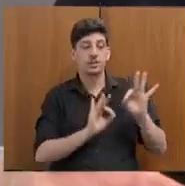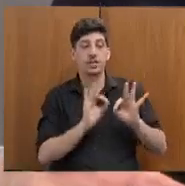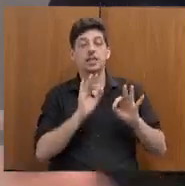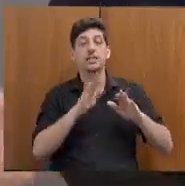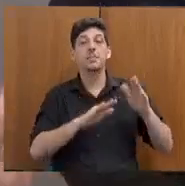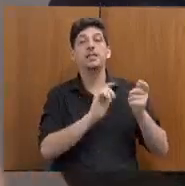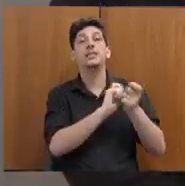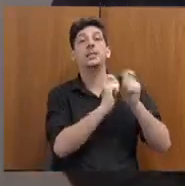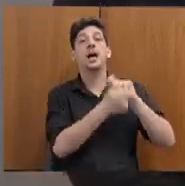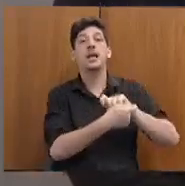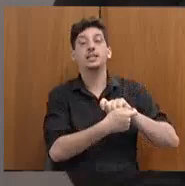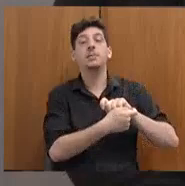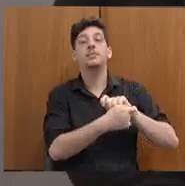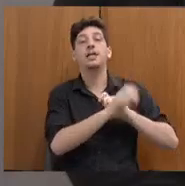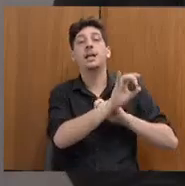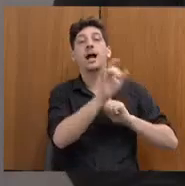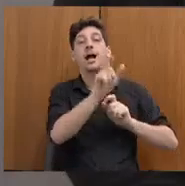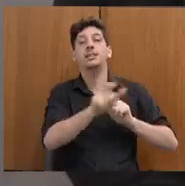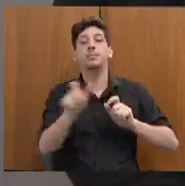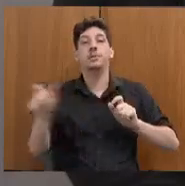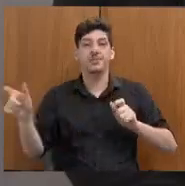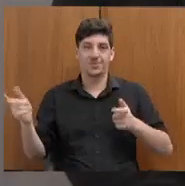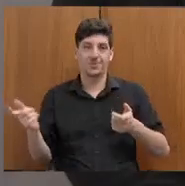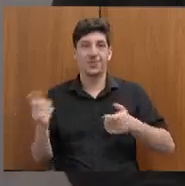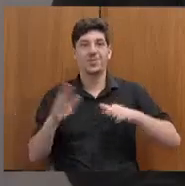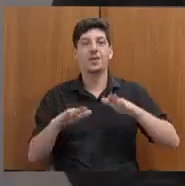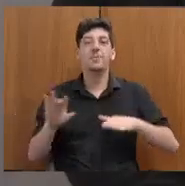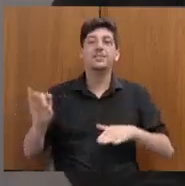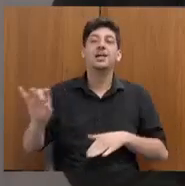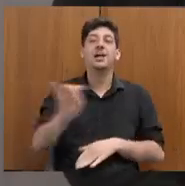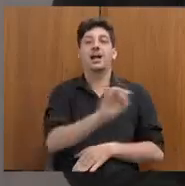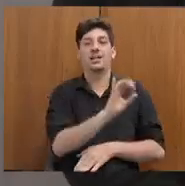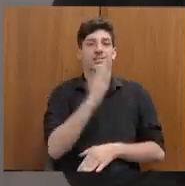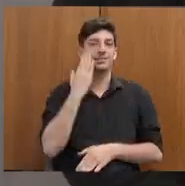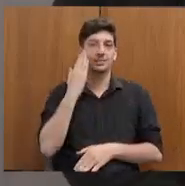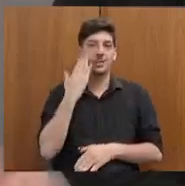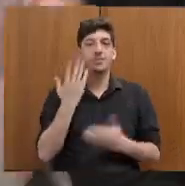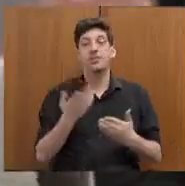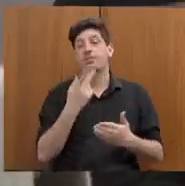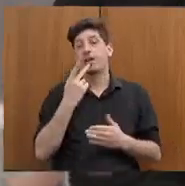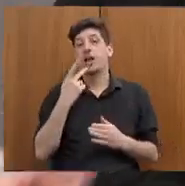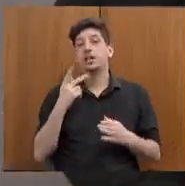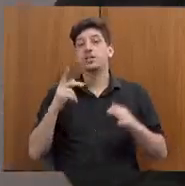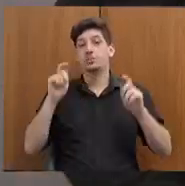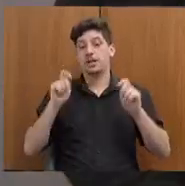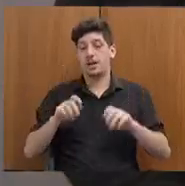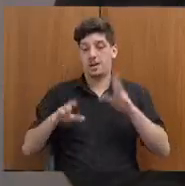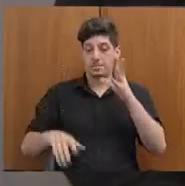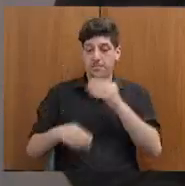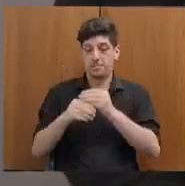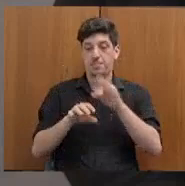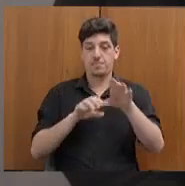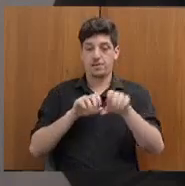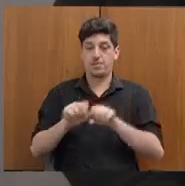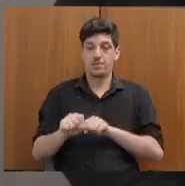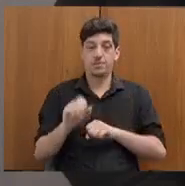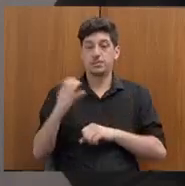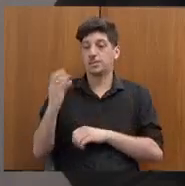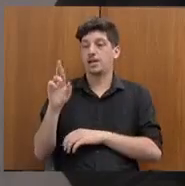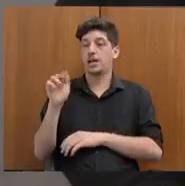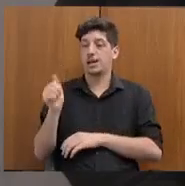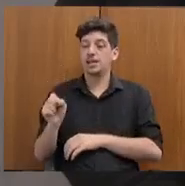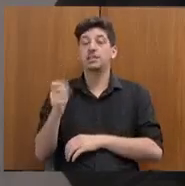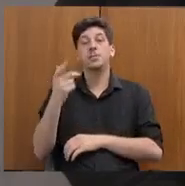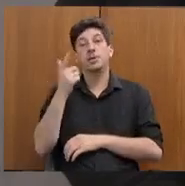é um caso para a gente construir. Então, quando a gente fala dessa capacitação, é capacitar as pessoas lá no CRAS para ter esse tipo de conversa, inclusive